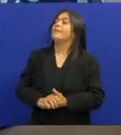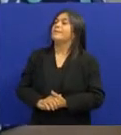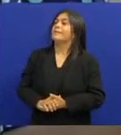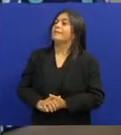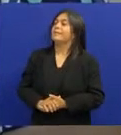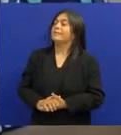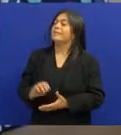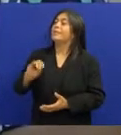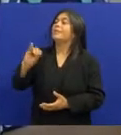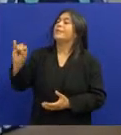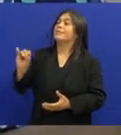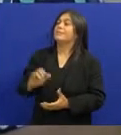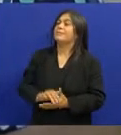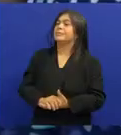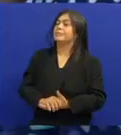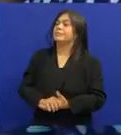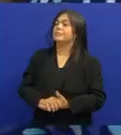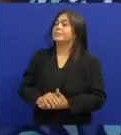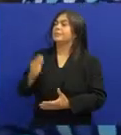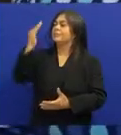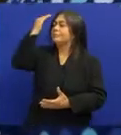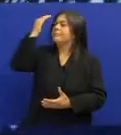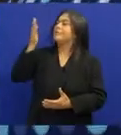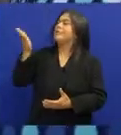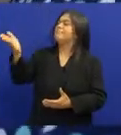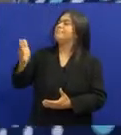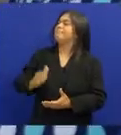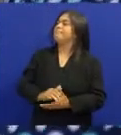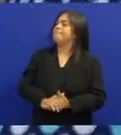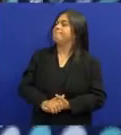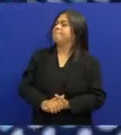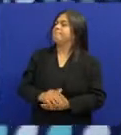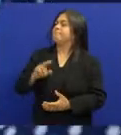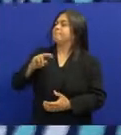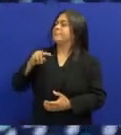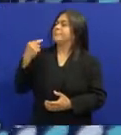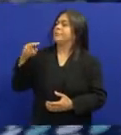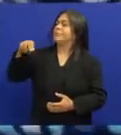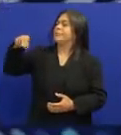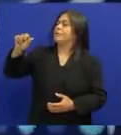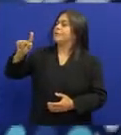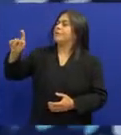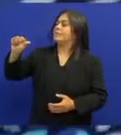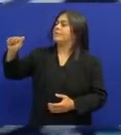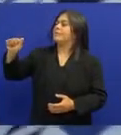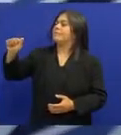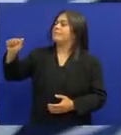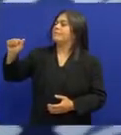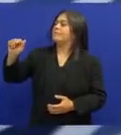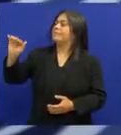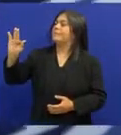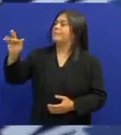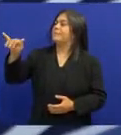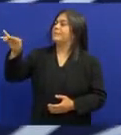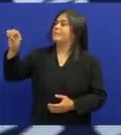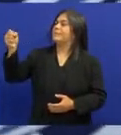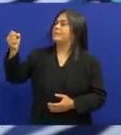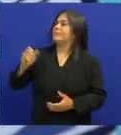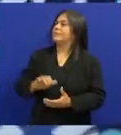apresentei Falei, olha Eu sou fã de vocês O meu nome é Neuza Flores dos Anjos